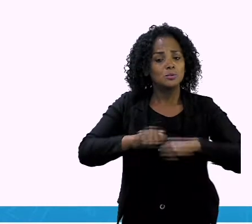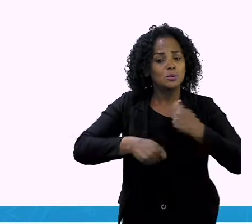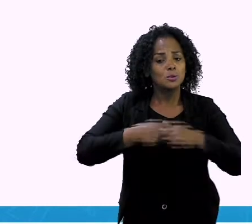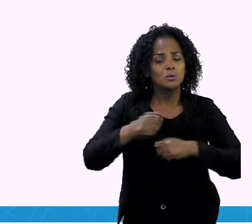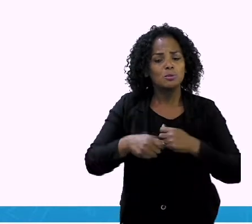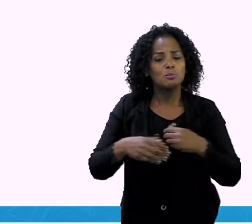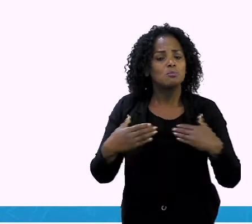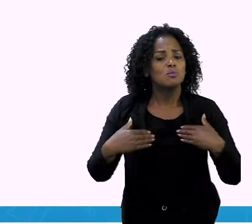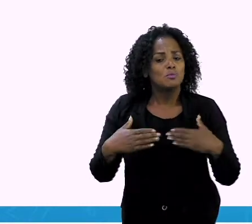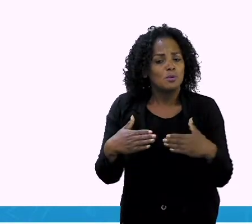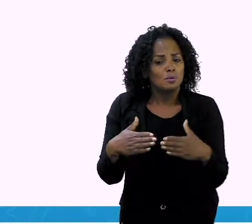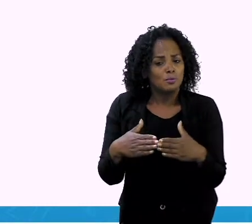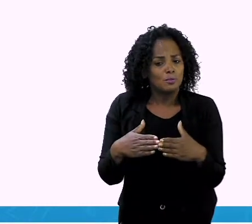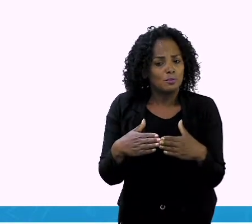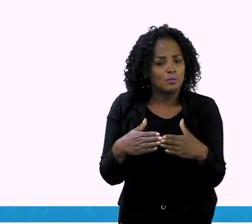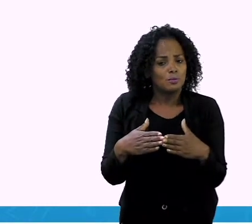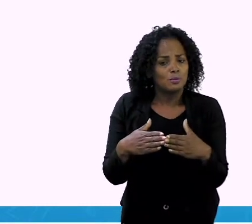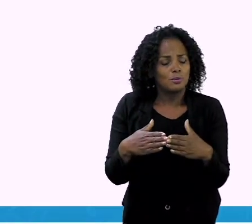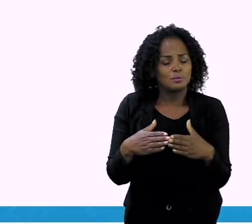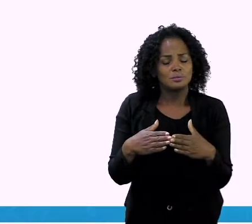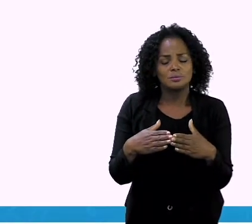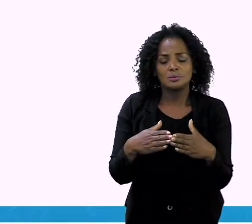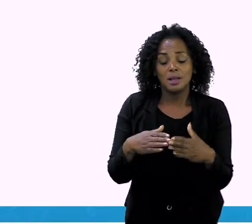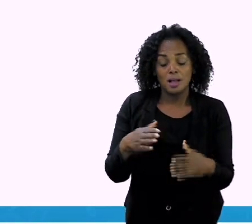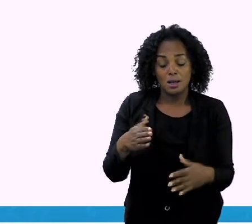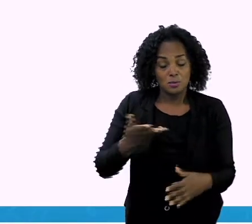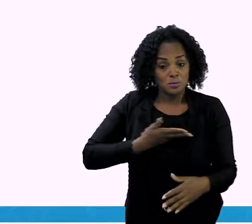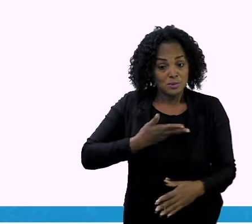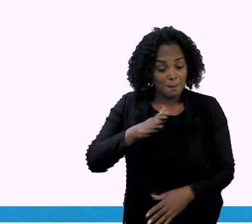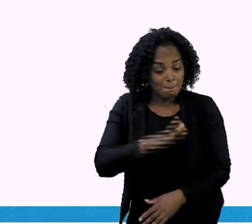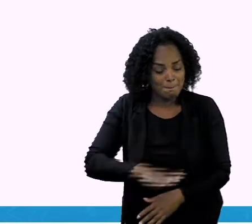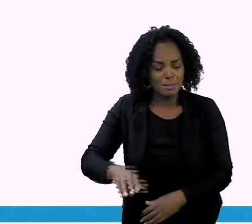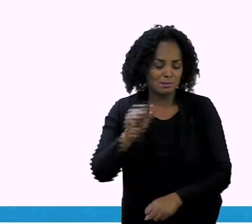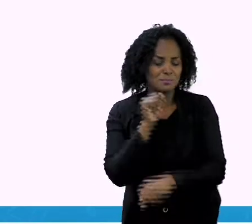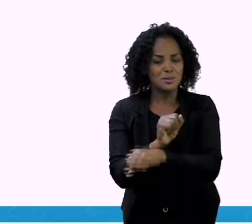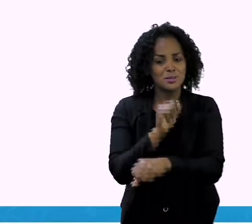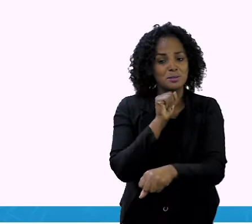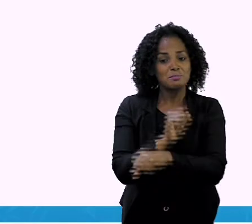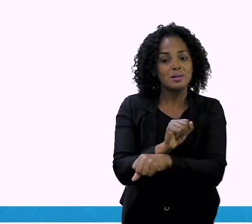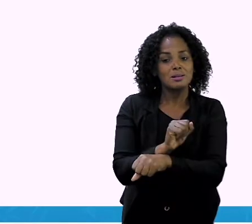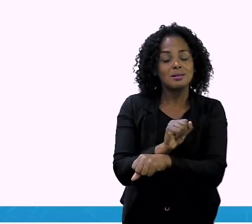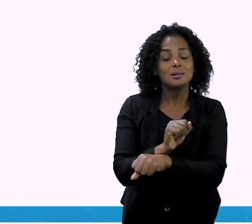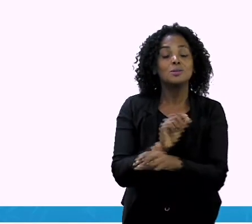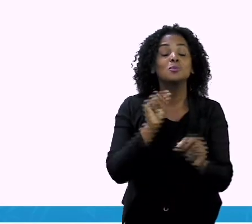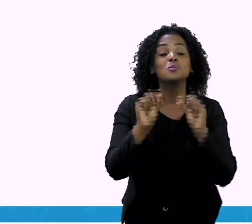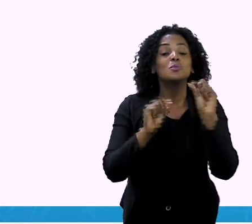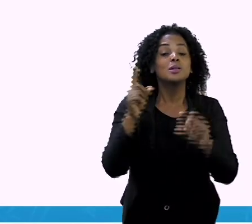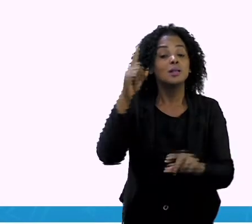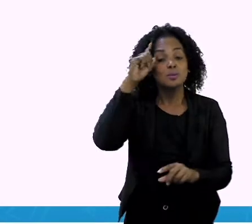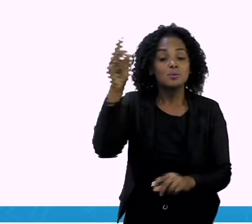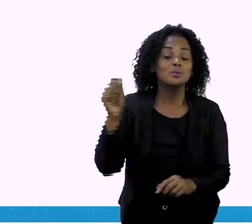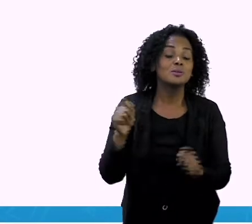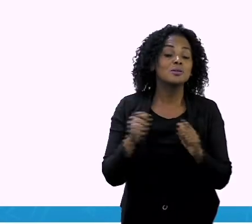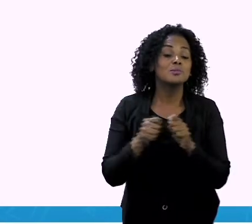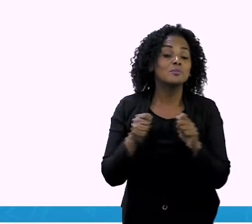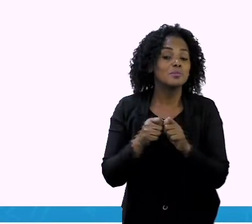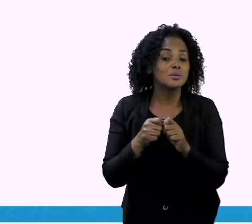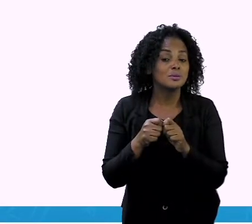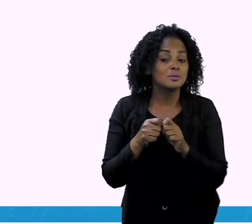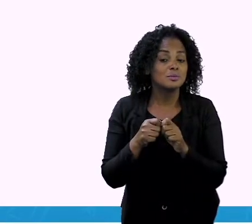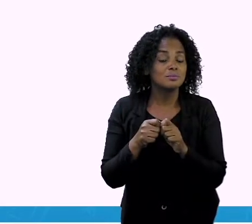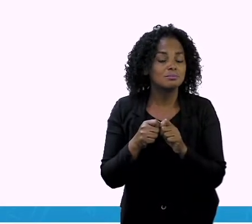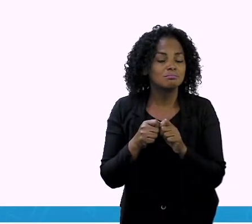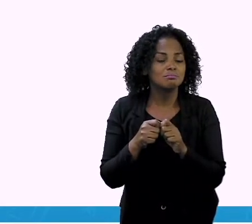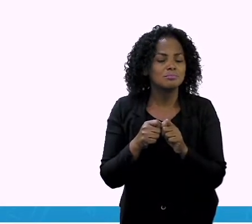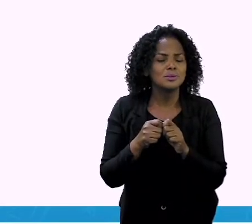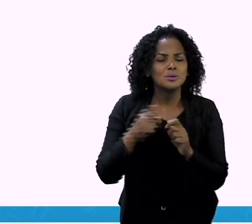Os meninos estavam esperando para ver o que seu Lucas ia fazer. Seu Lucas